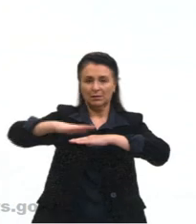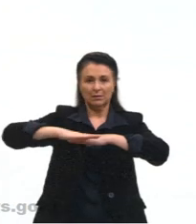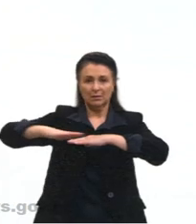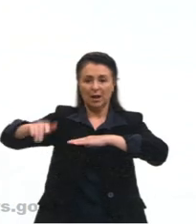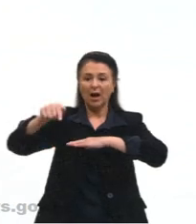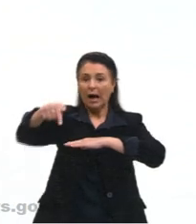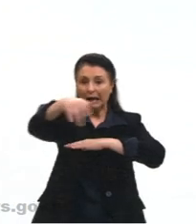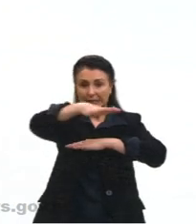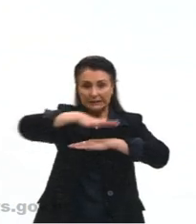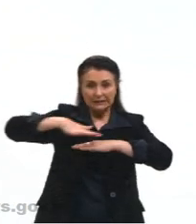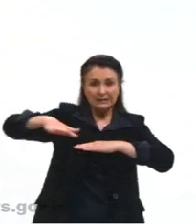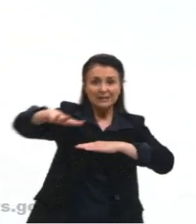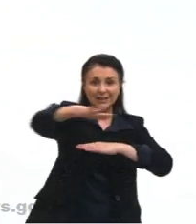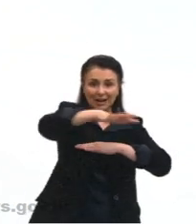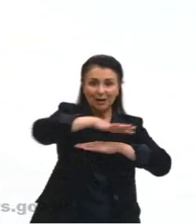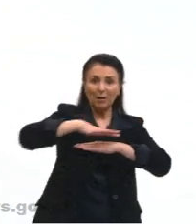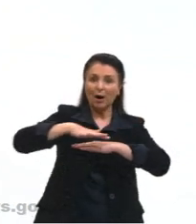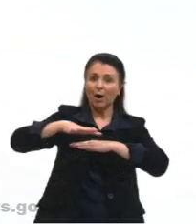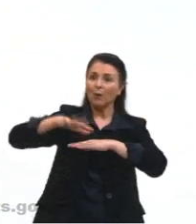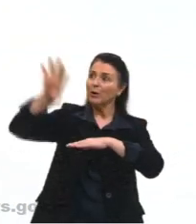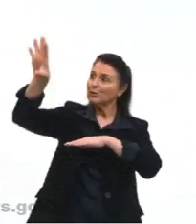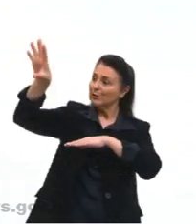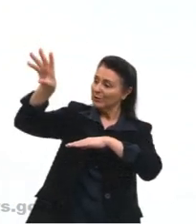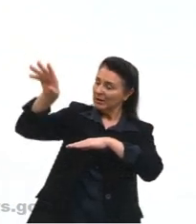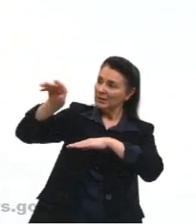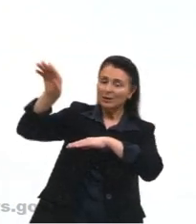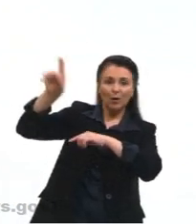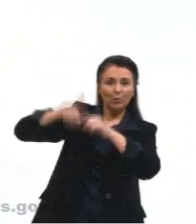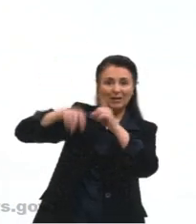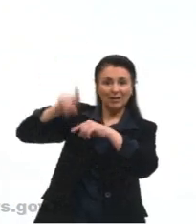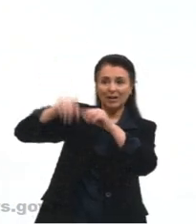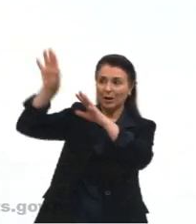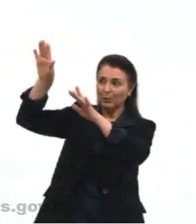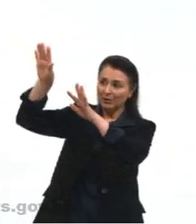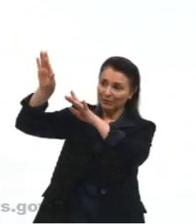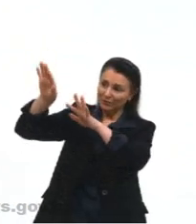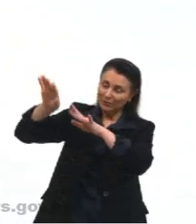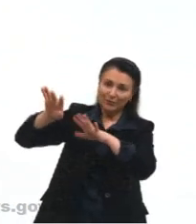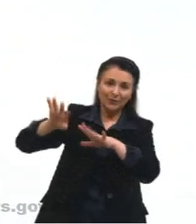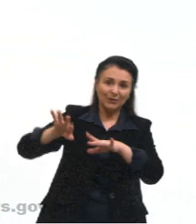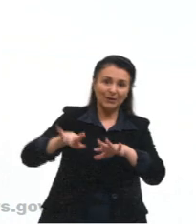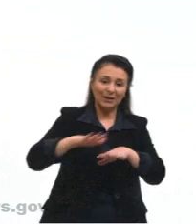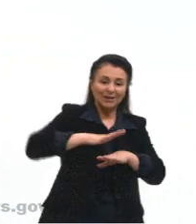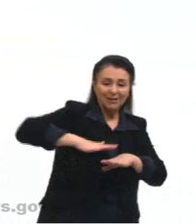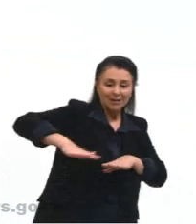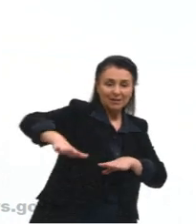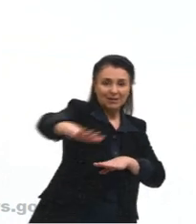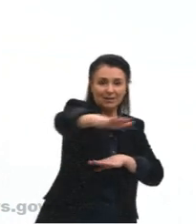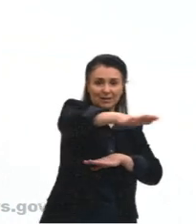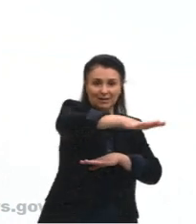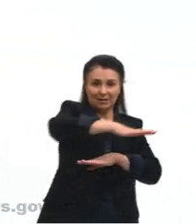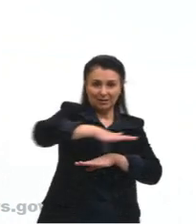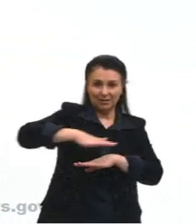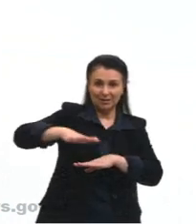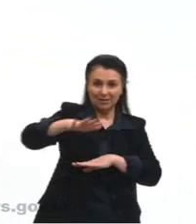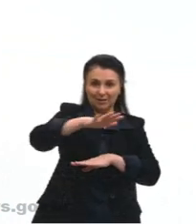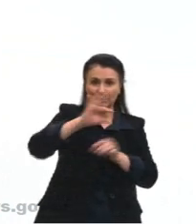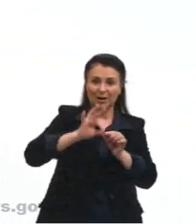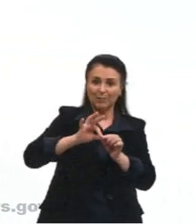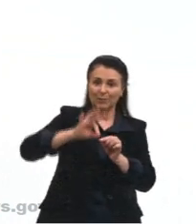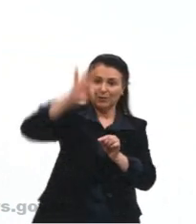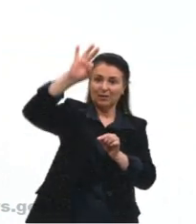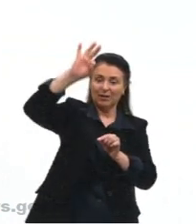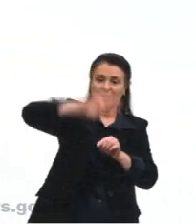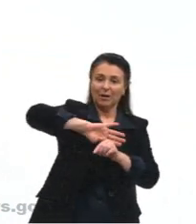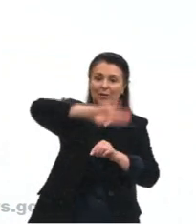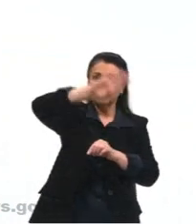esse material intemperizado é muito mais forte, tá, gurizada? Então, a planície é o que está mais abaixo aí do nosso